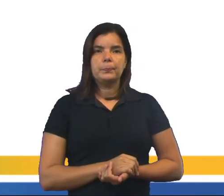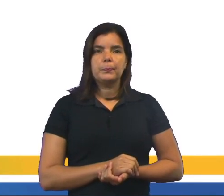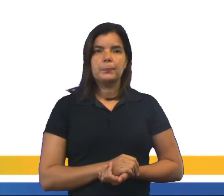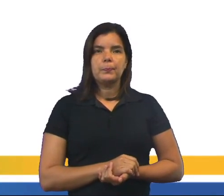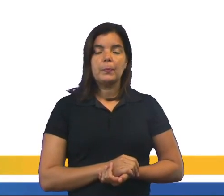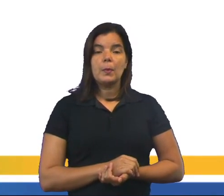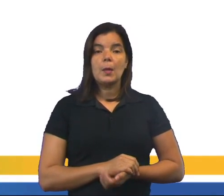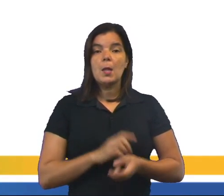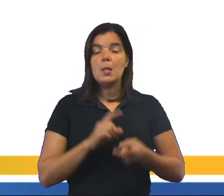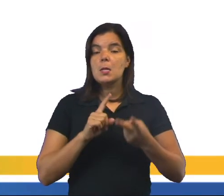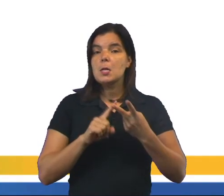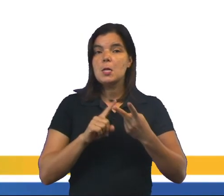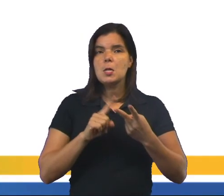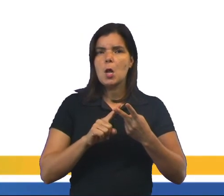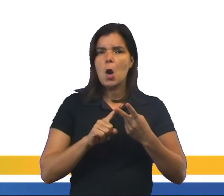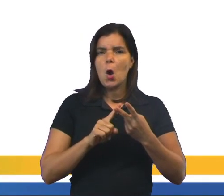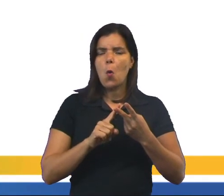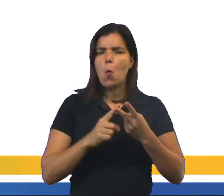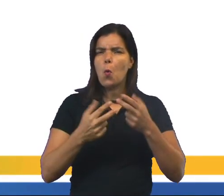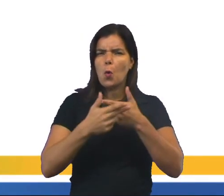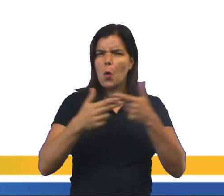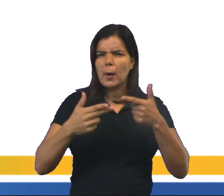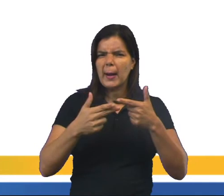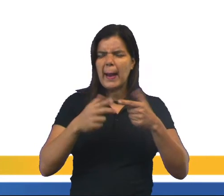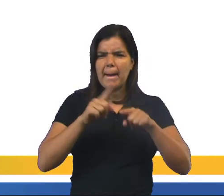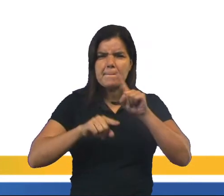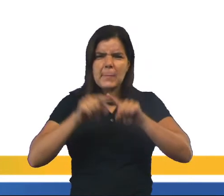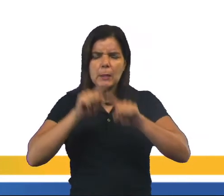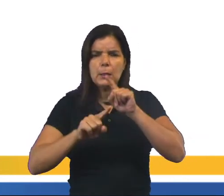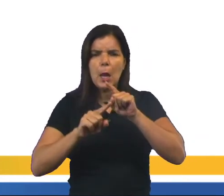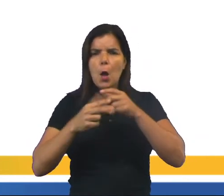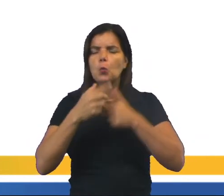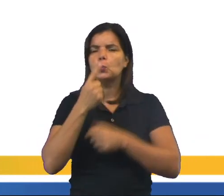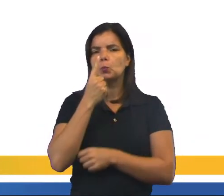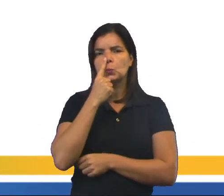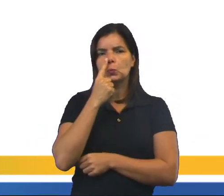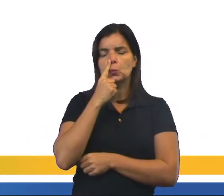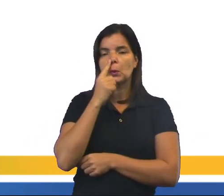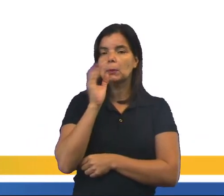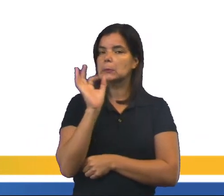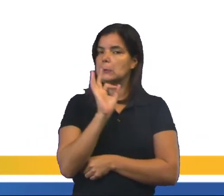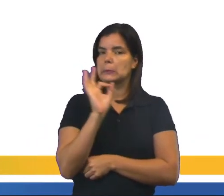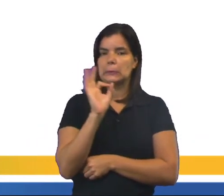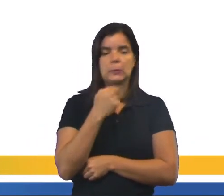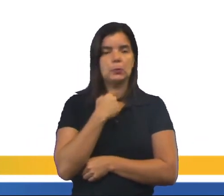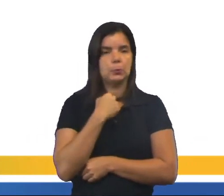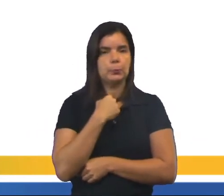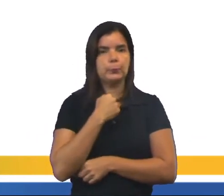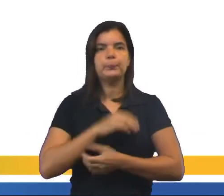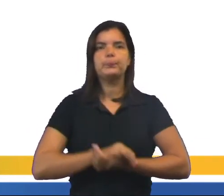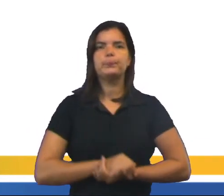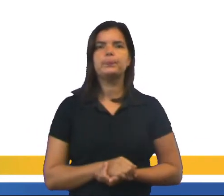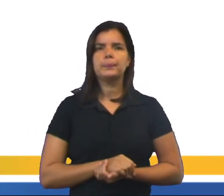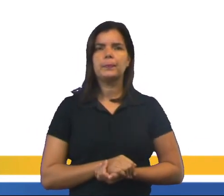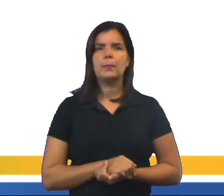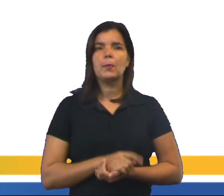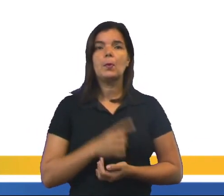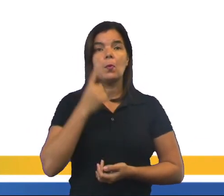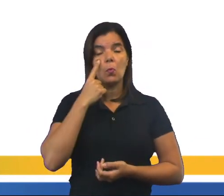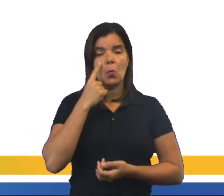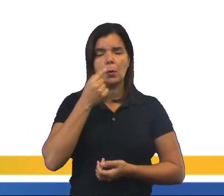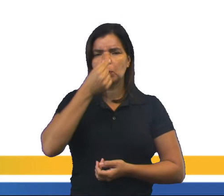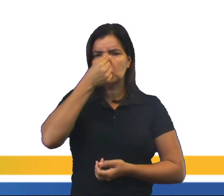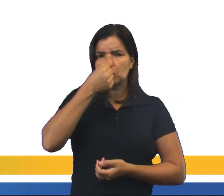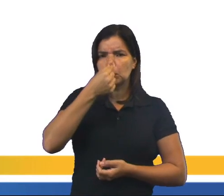Não colocar objetos no nariz. Jamais colocar qualquer tipo de objeto no nariz. Quando estiver